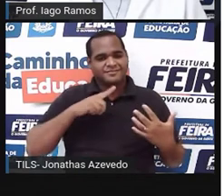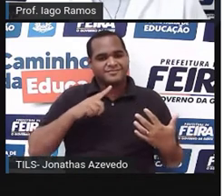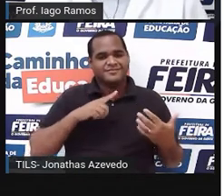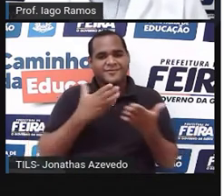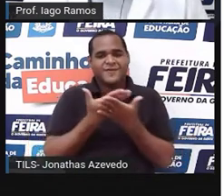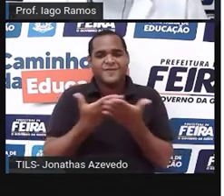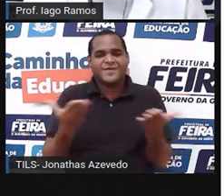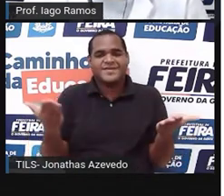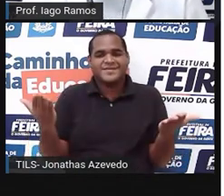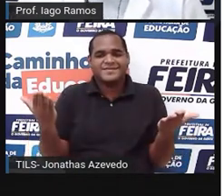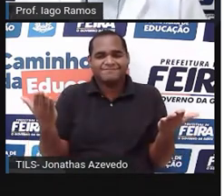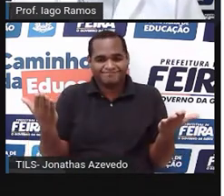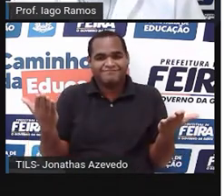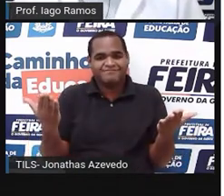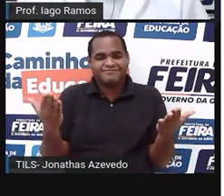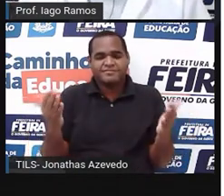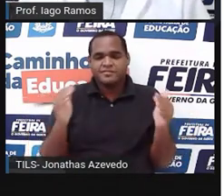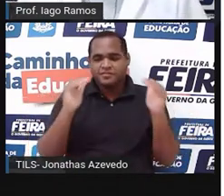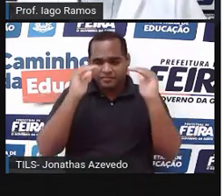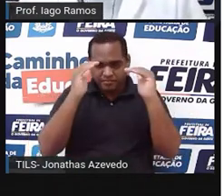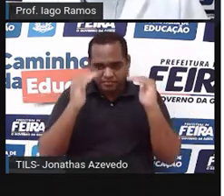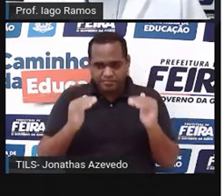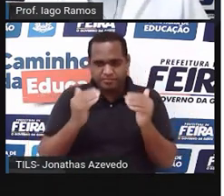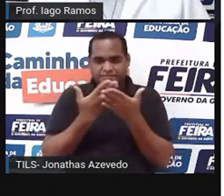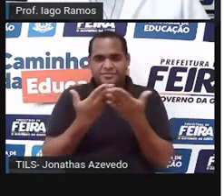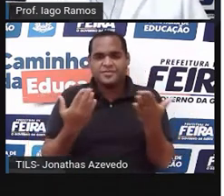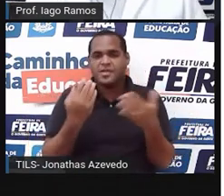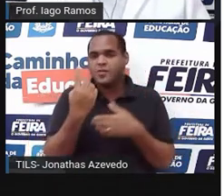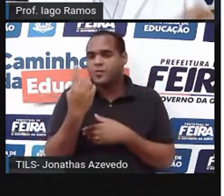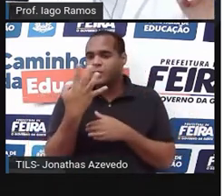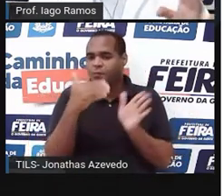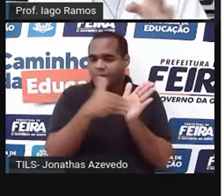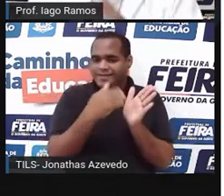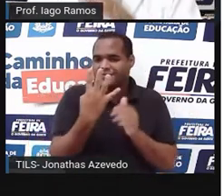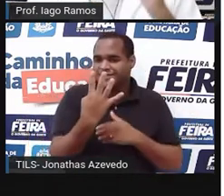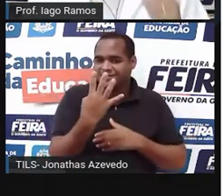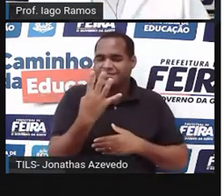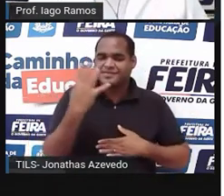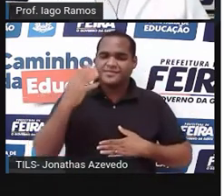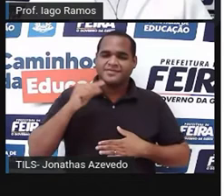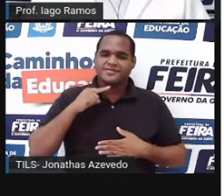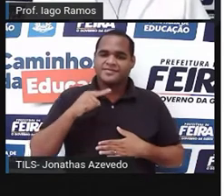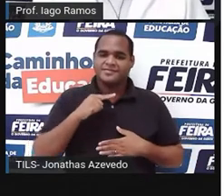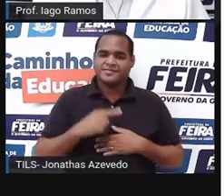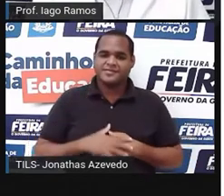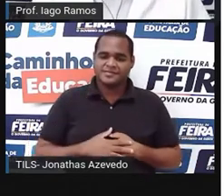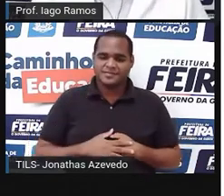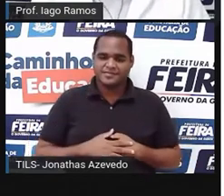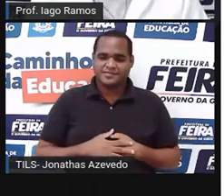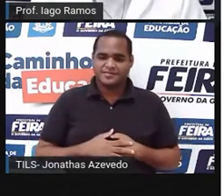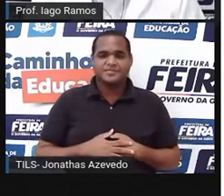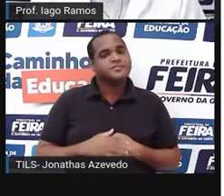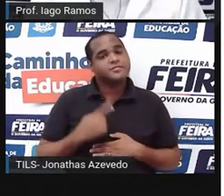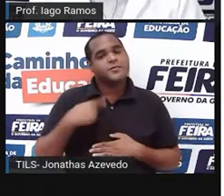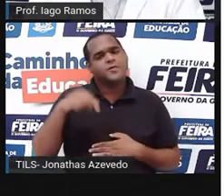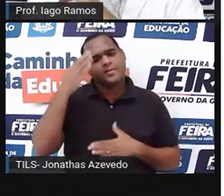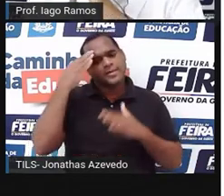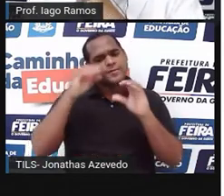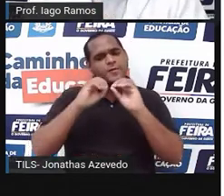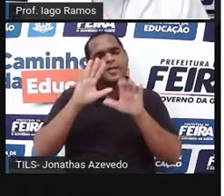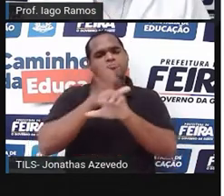escalazinha, né? De 1 a 4. De 1 a 4 ali, o quanto você entendeu até aqui.